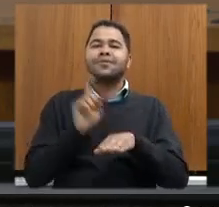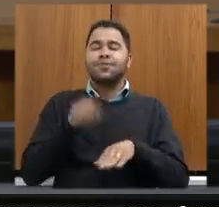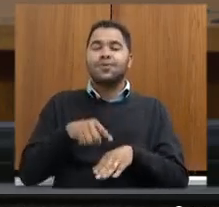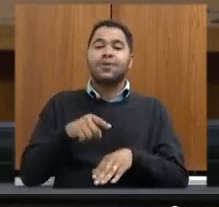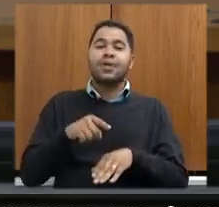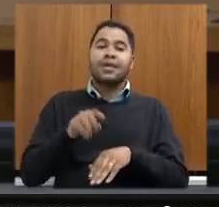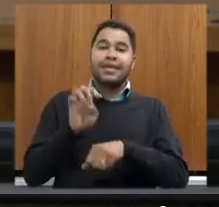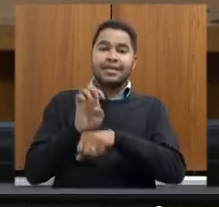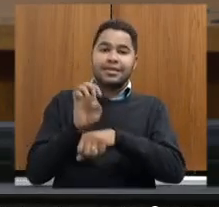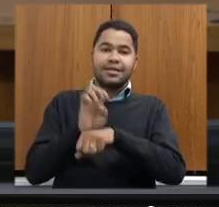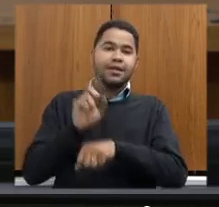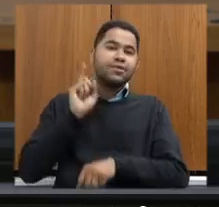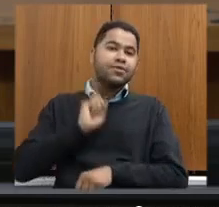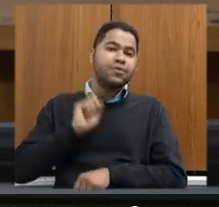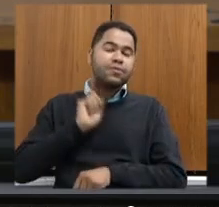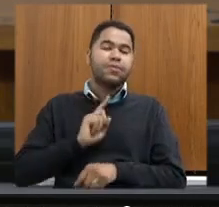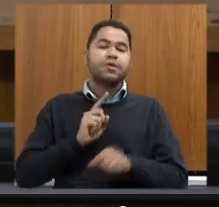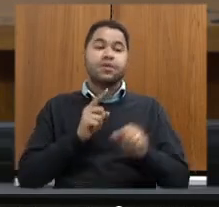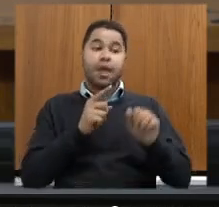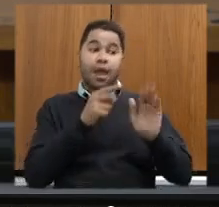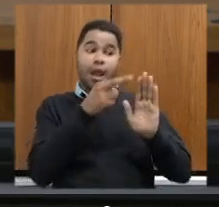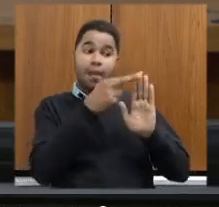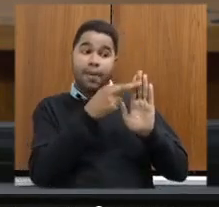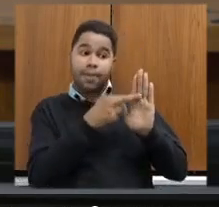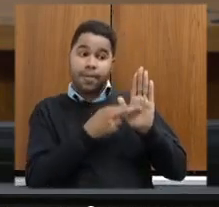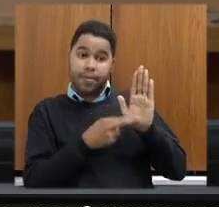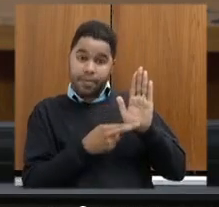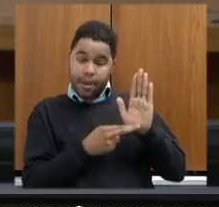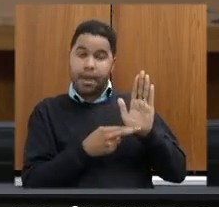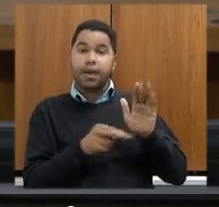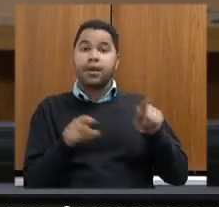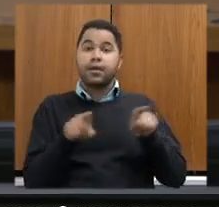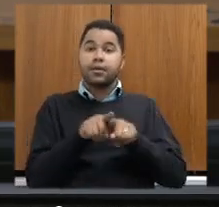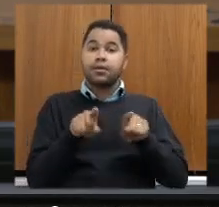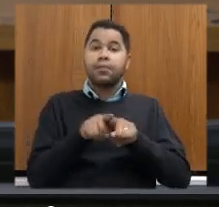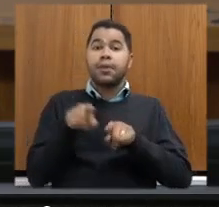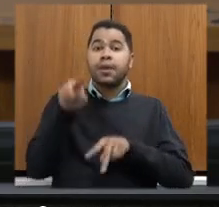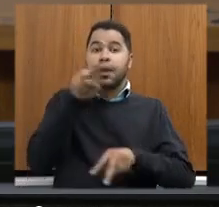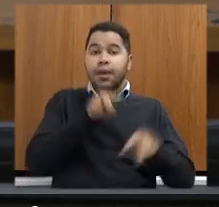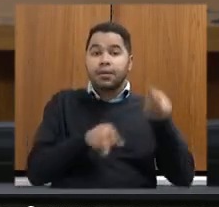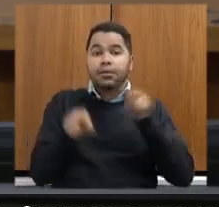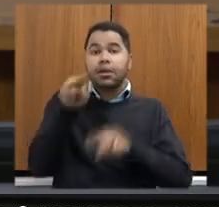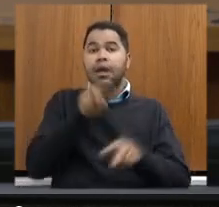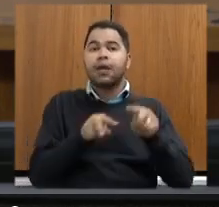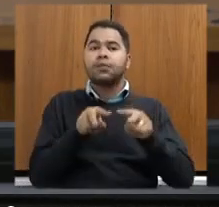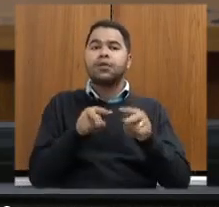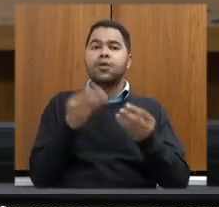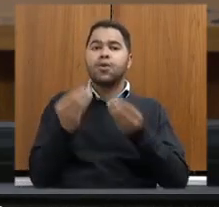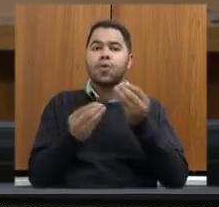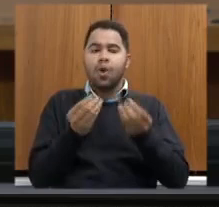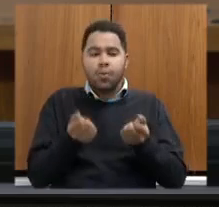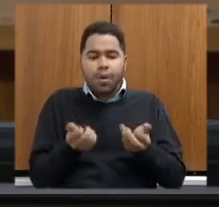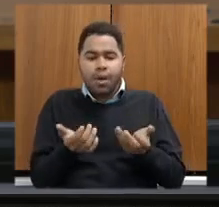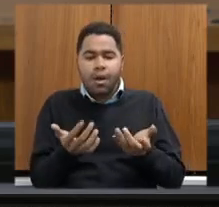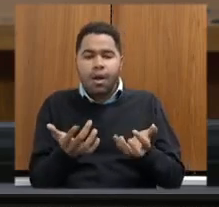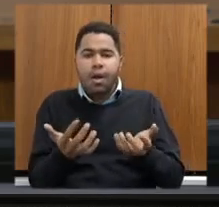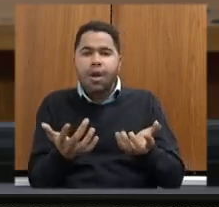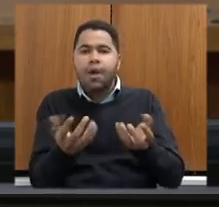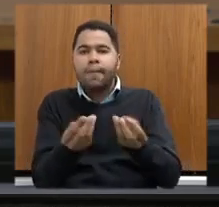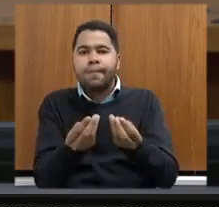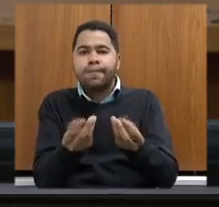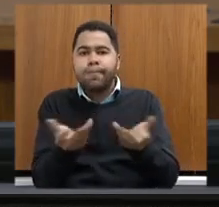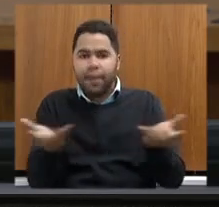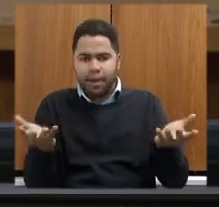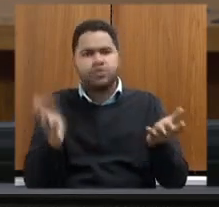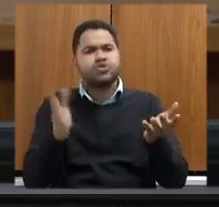Então, ela regulamenta e avança na análise da supressão de vegetação que já havia uma